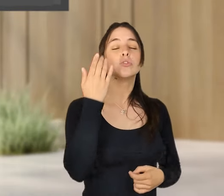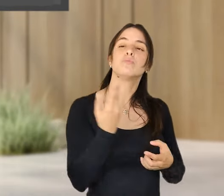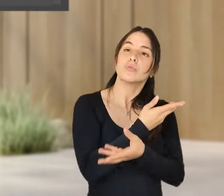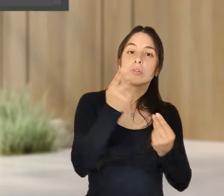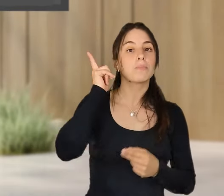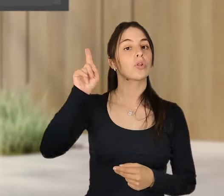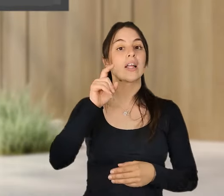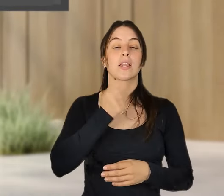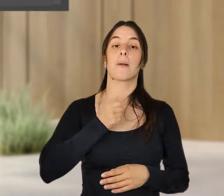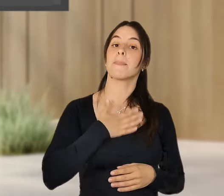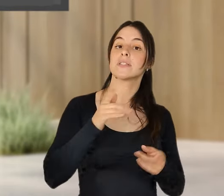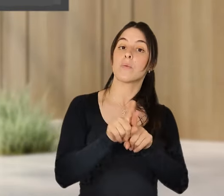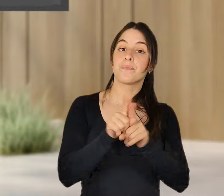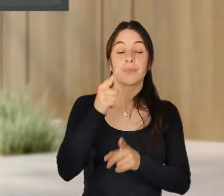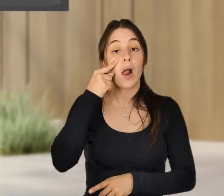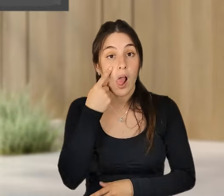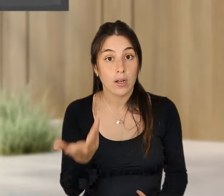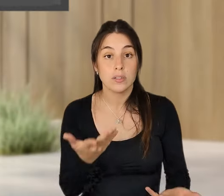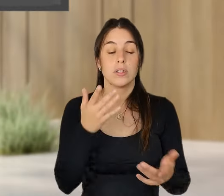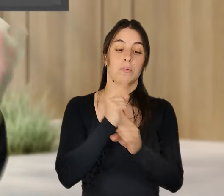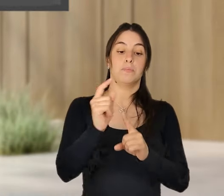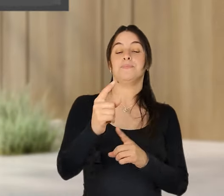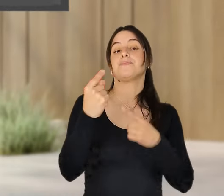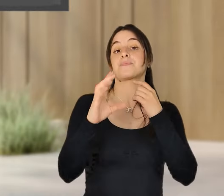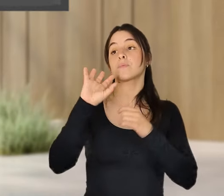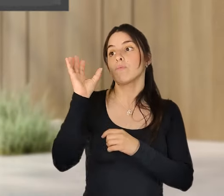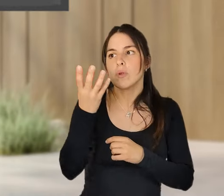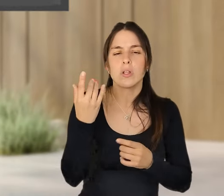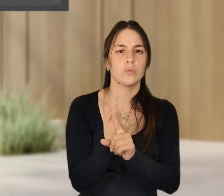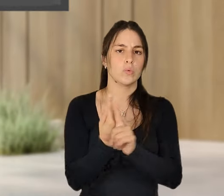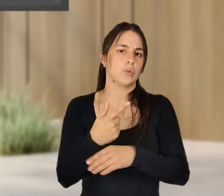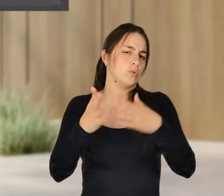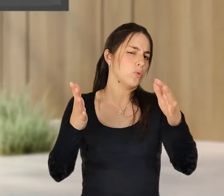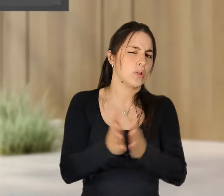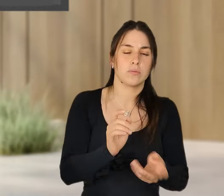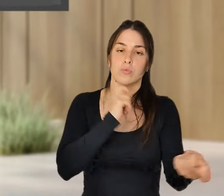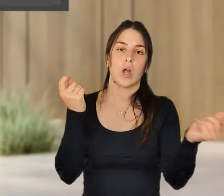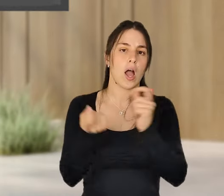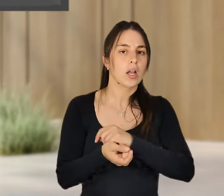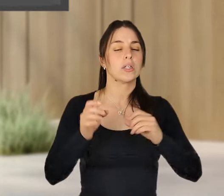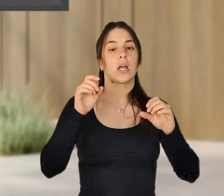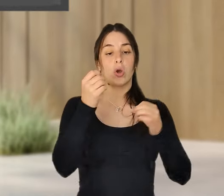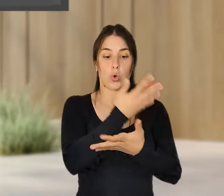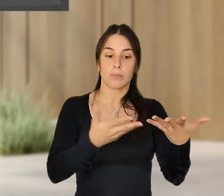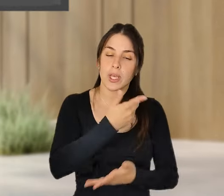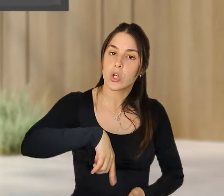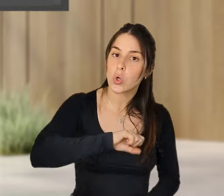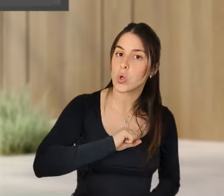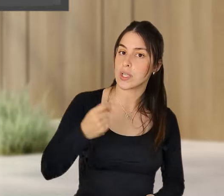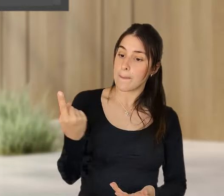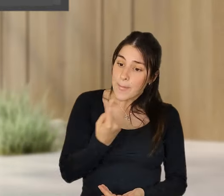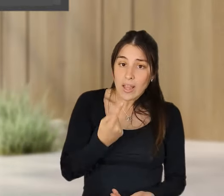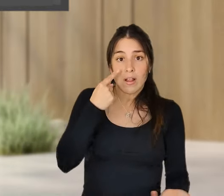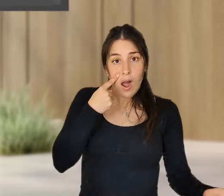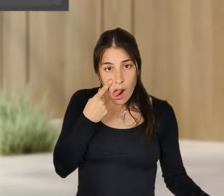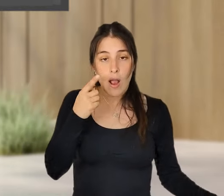quando tudo mudou, ao nível da tecnologia, todas estas mudanças estruturais na nossa economia, é preciso uma constante experimentação para